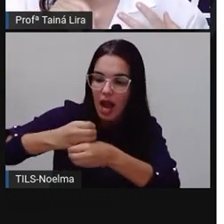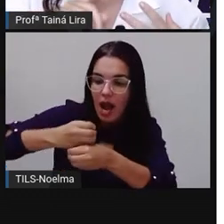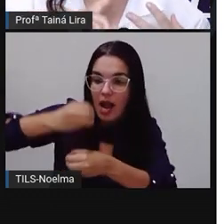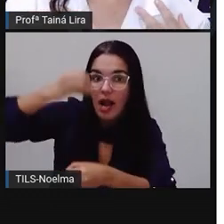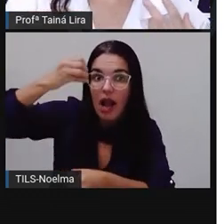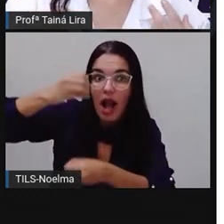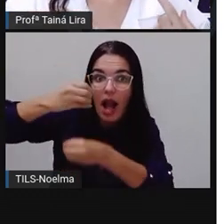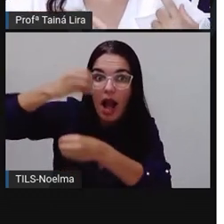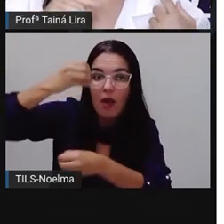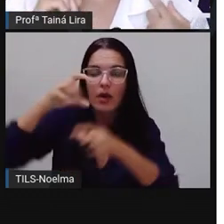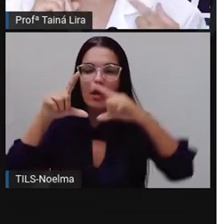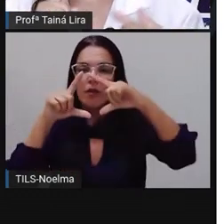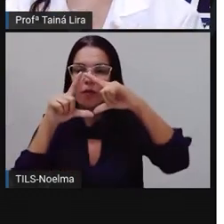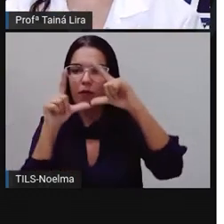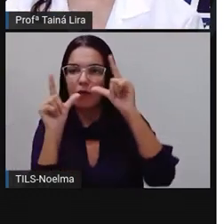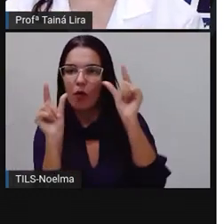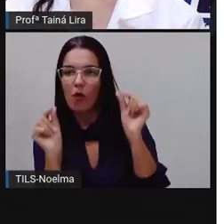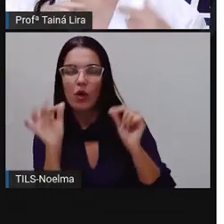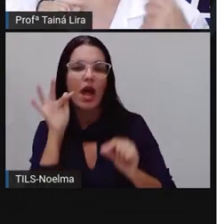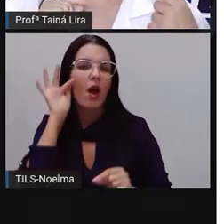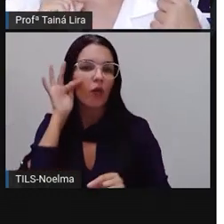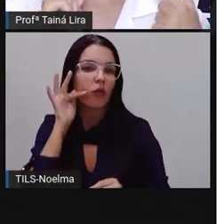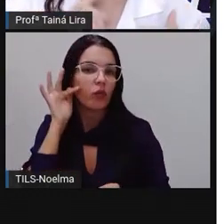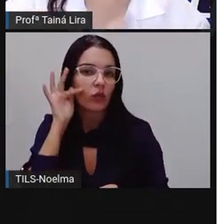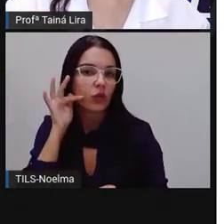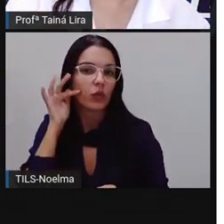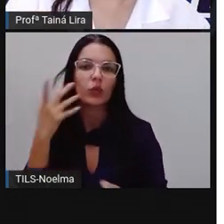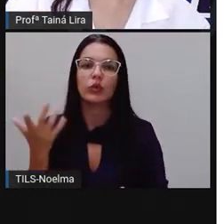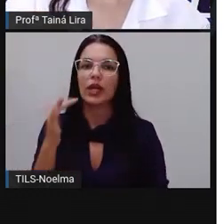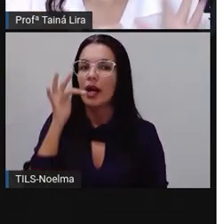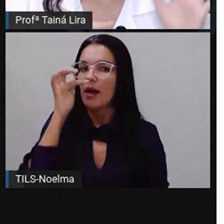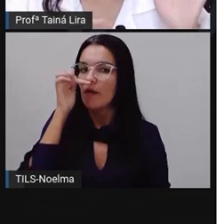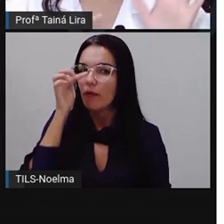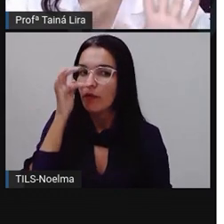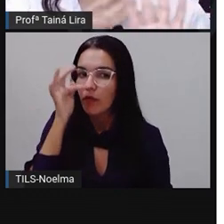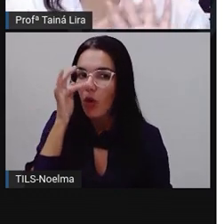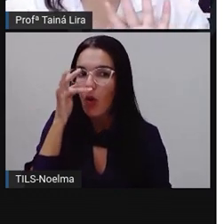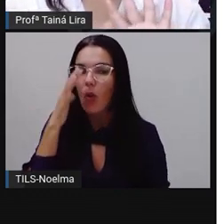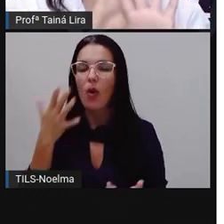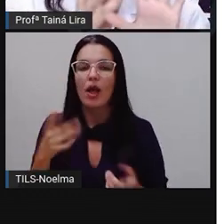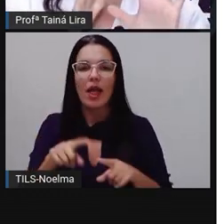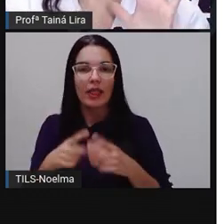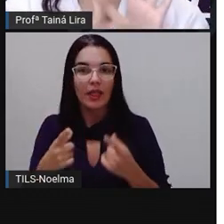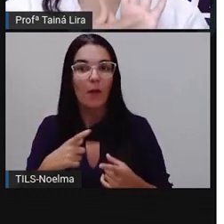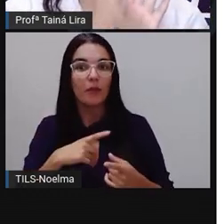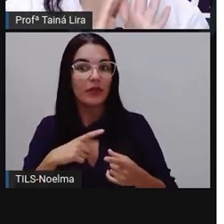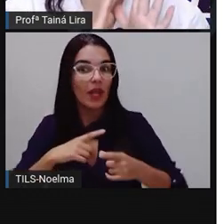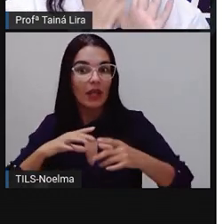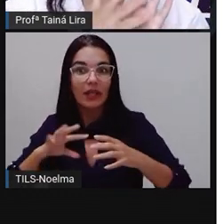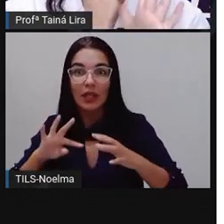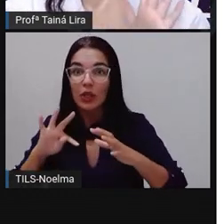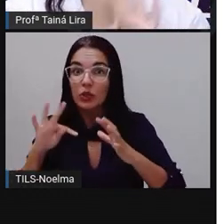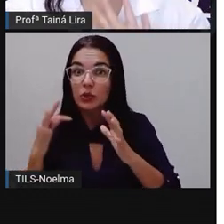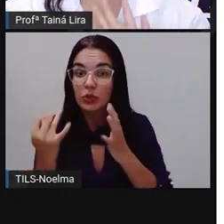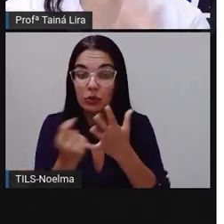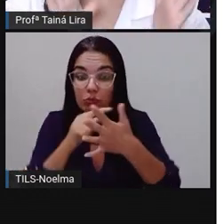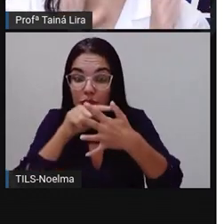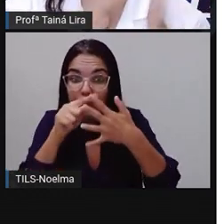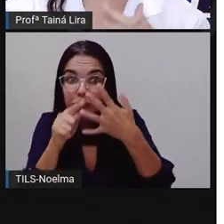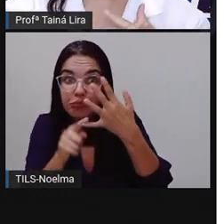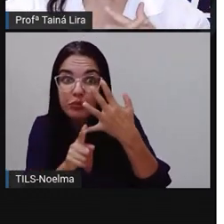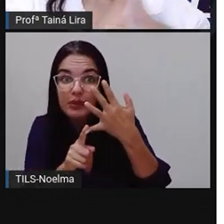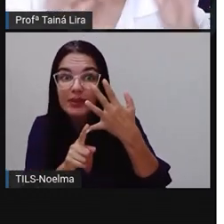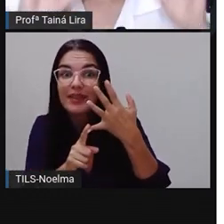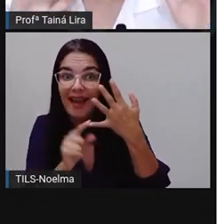né, folha, fruto, flor. Então, ela tem basicamente aí essas cinco partes,